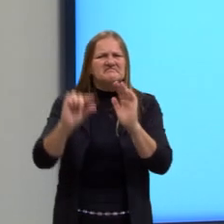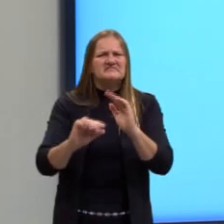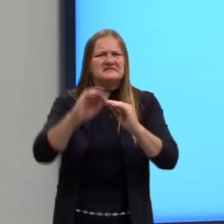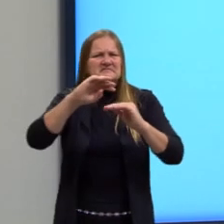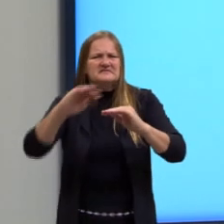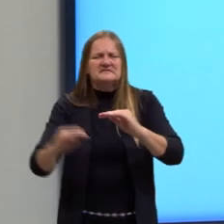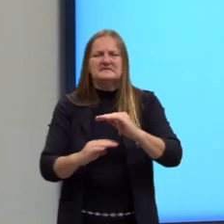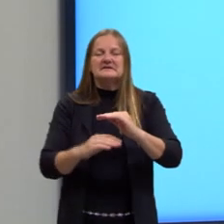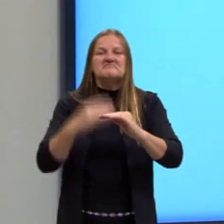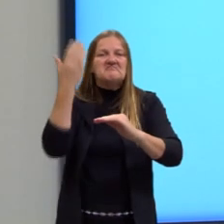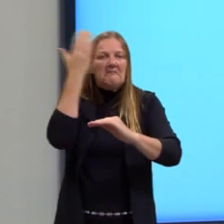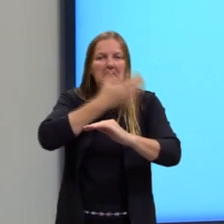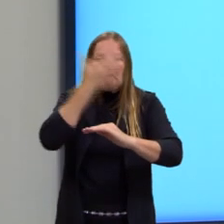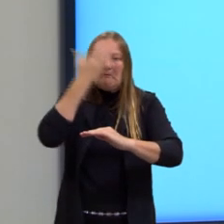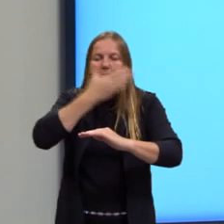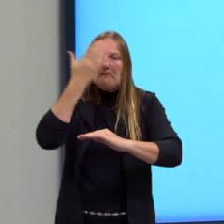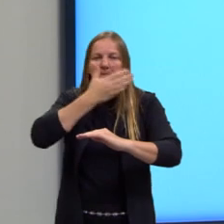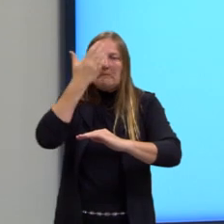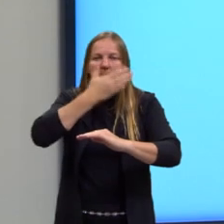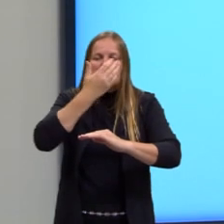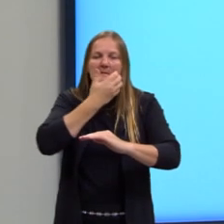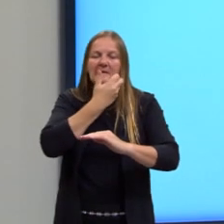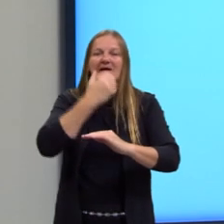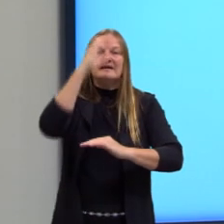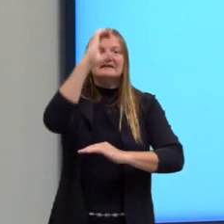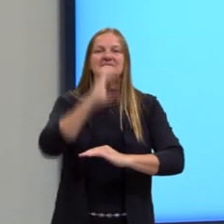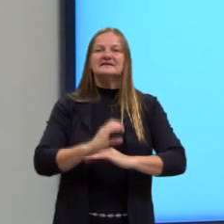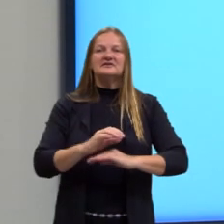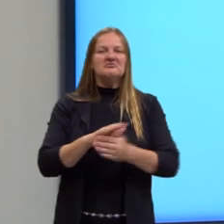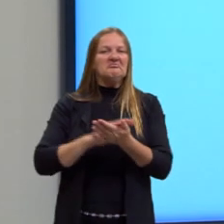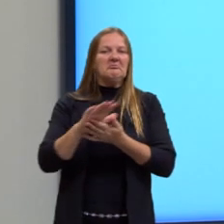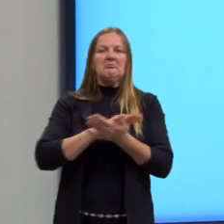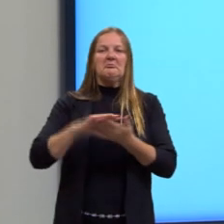são invisibilizados enquanto cidadãos.